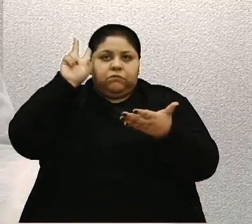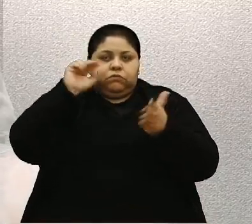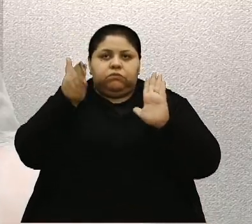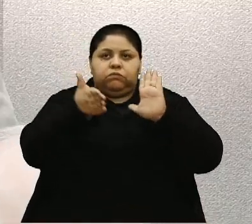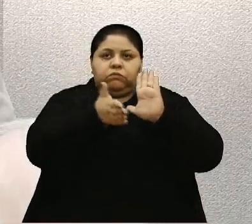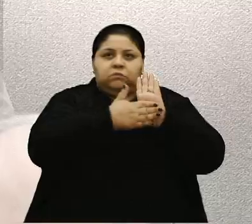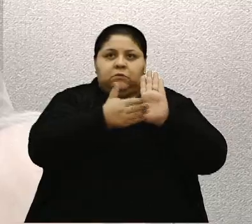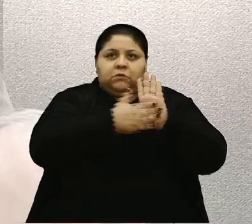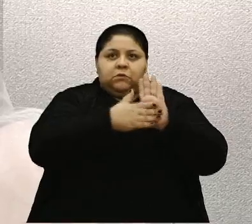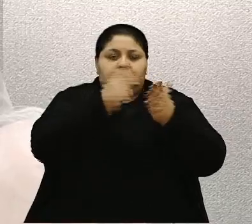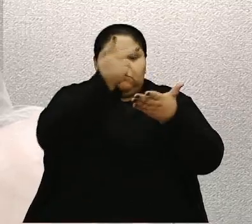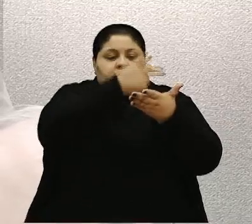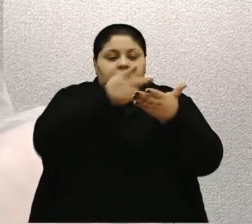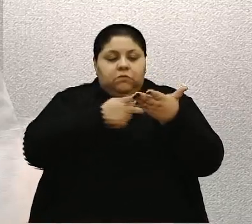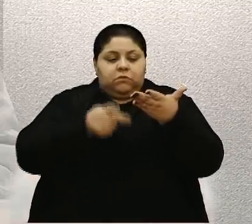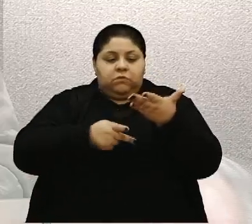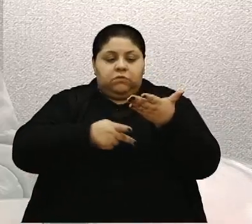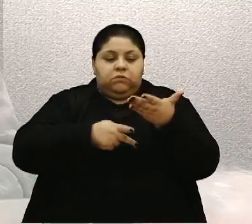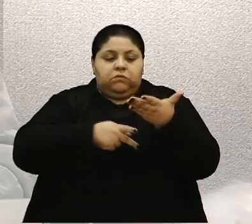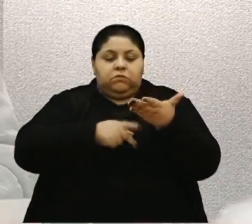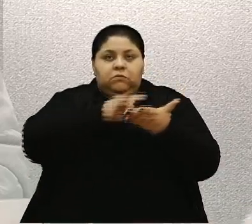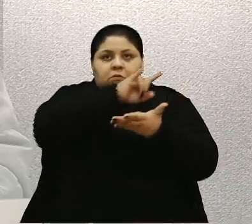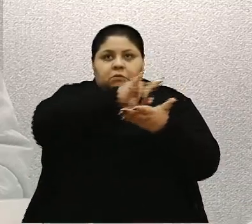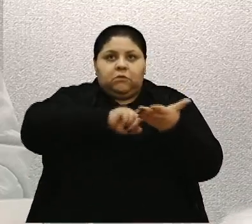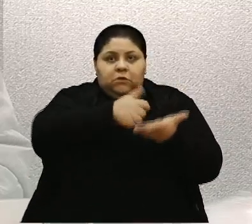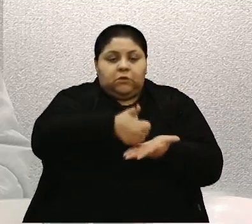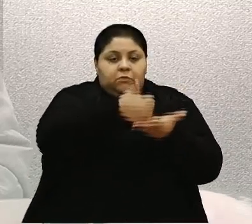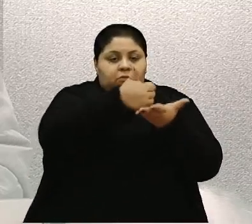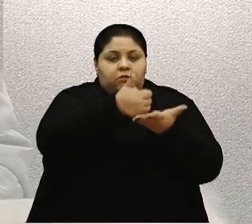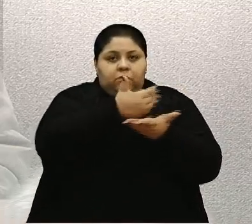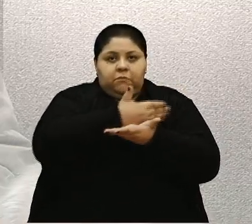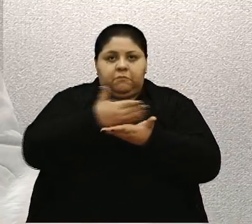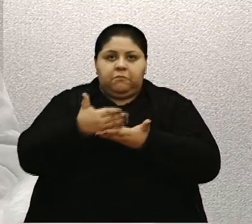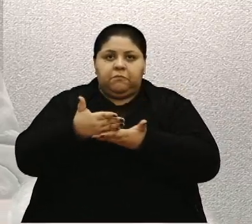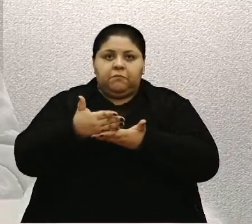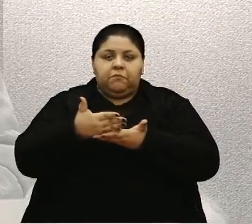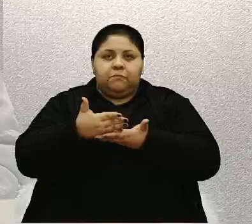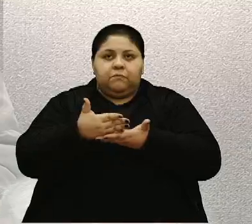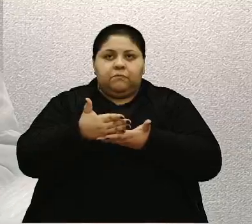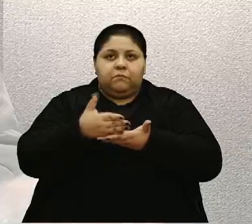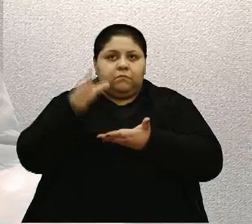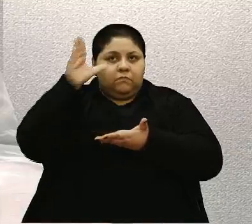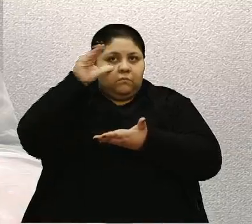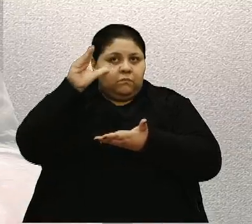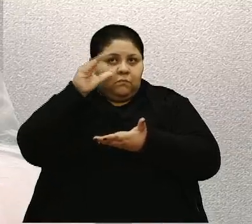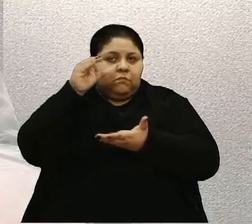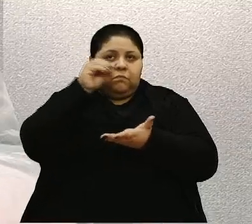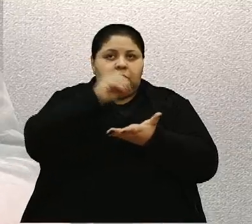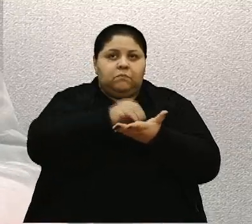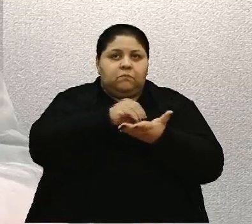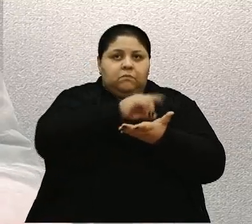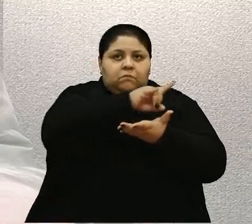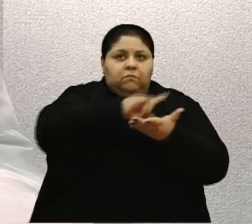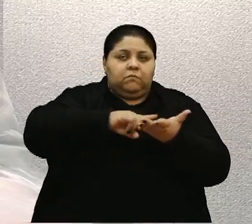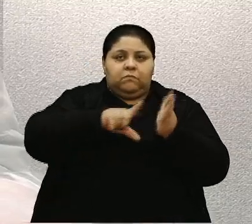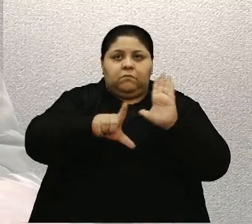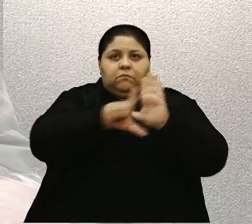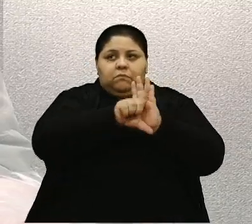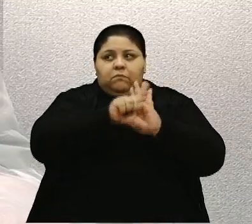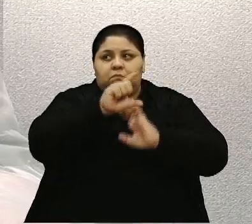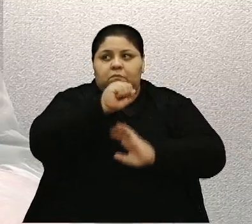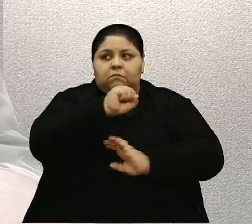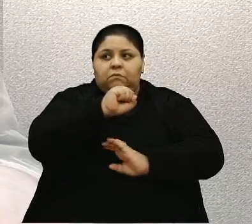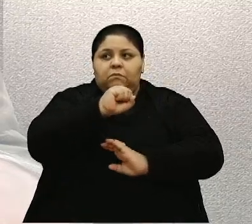o mapa de localização e um abaixo-assinado de apoio à iniciativa. Notamos a ausência de certidões referentes à Lei nº 8.932,